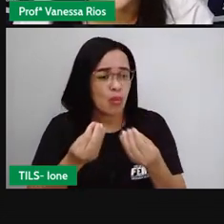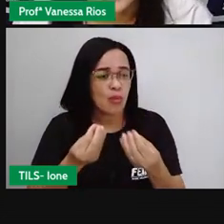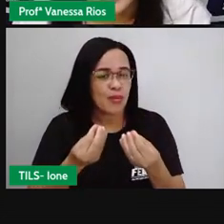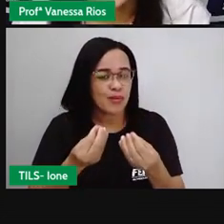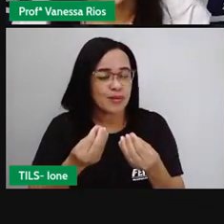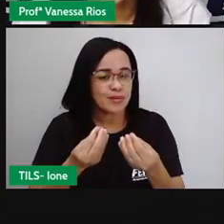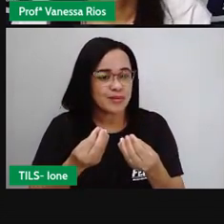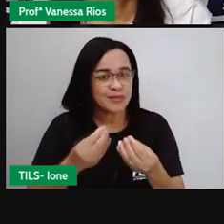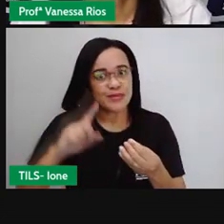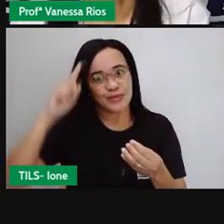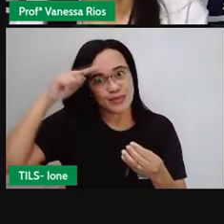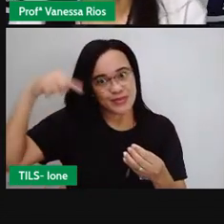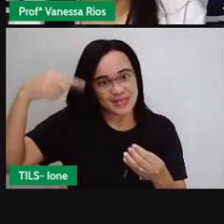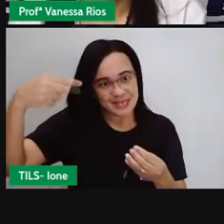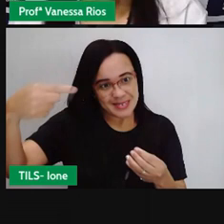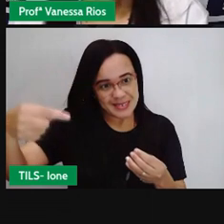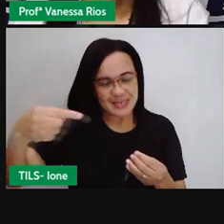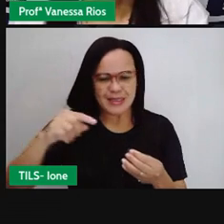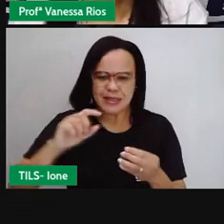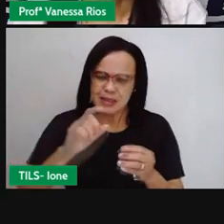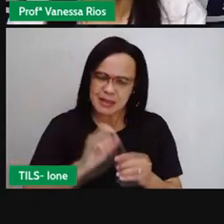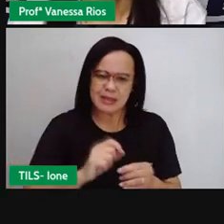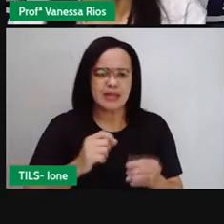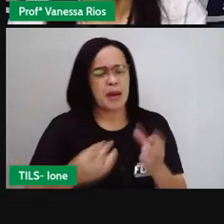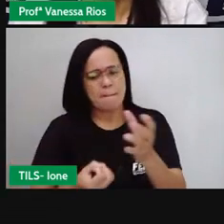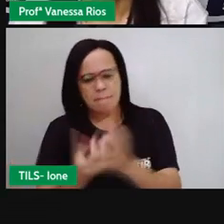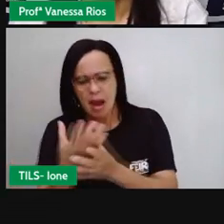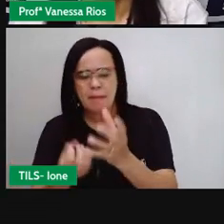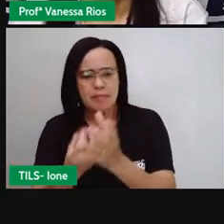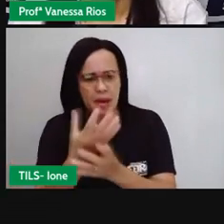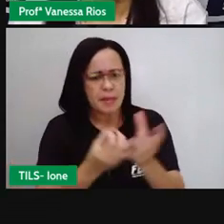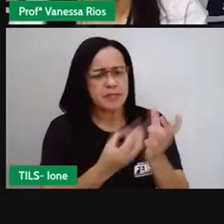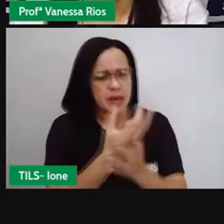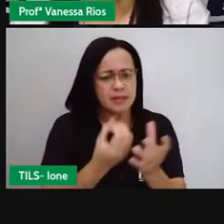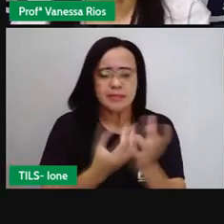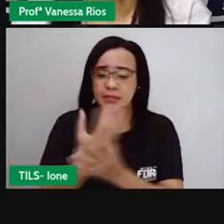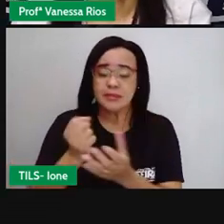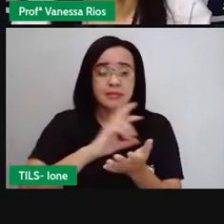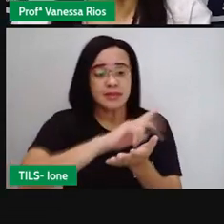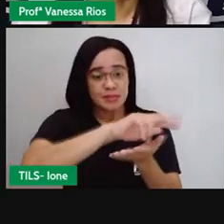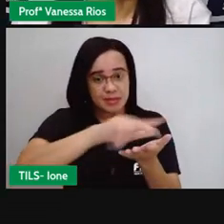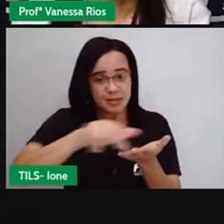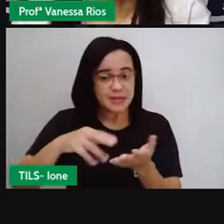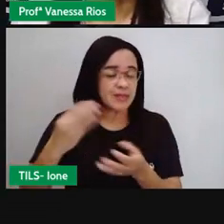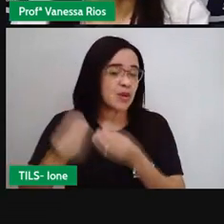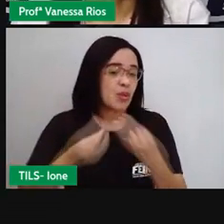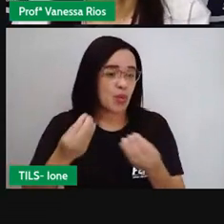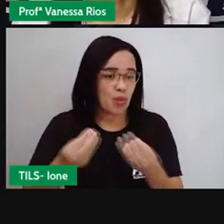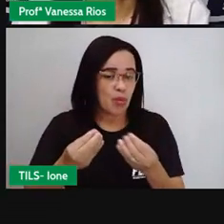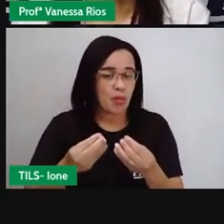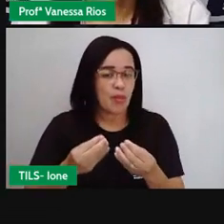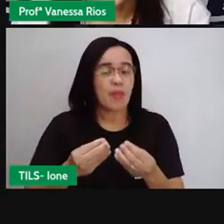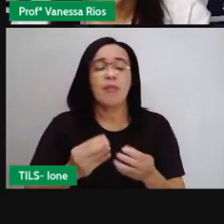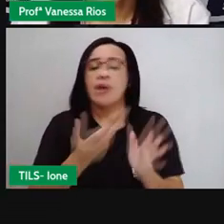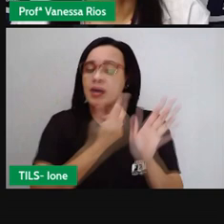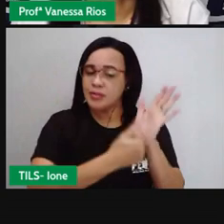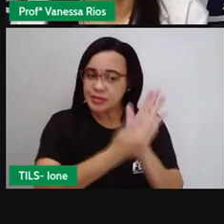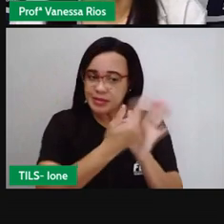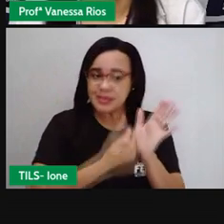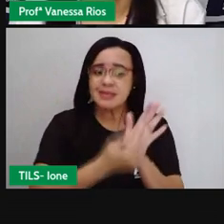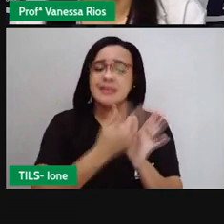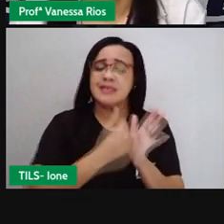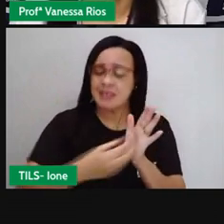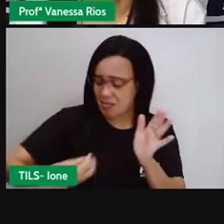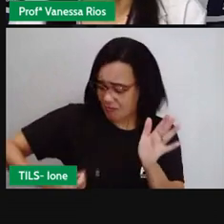aparecer? Pois é, os ângulos estão aí, ó, mais próximos da nossa vida, do nosso dia a dia,